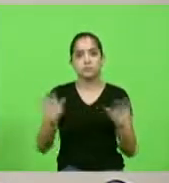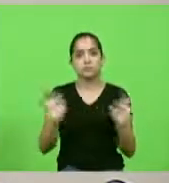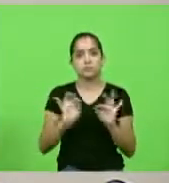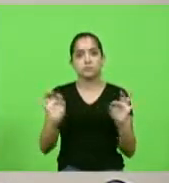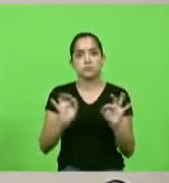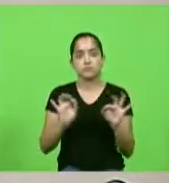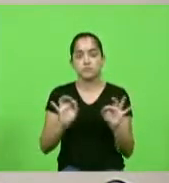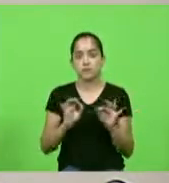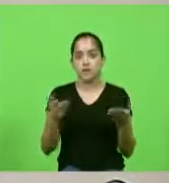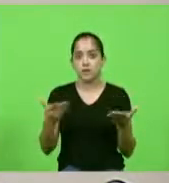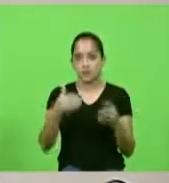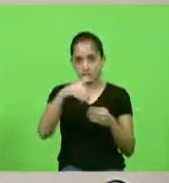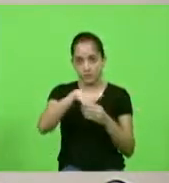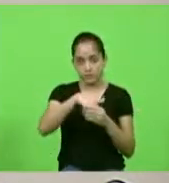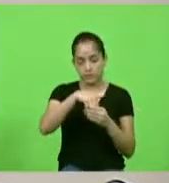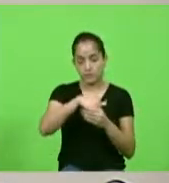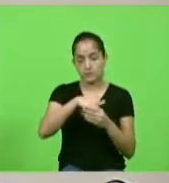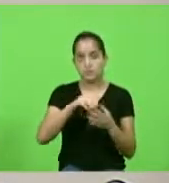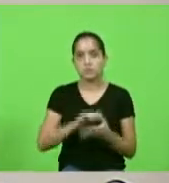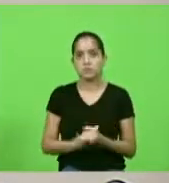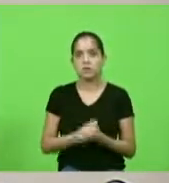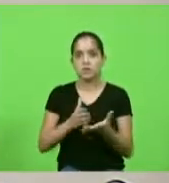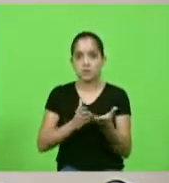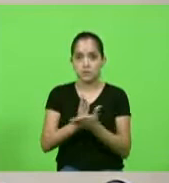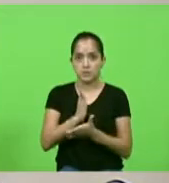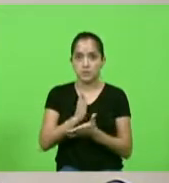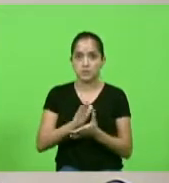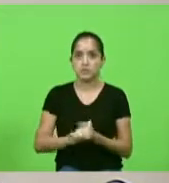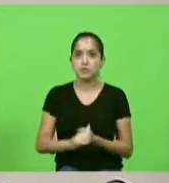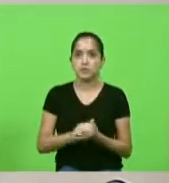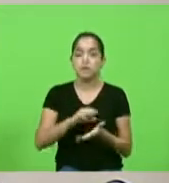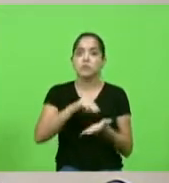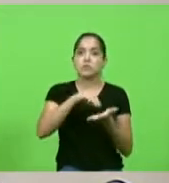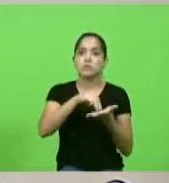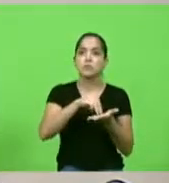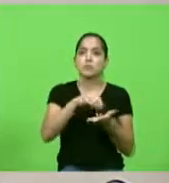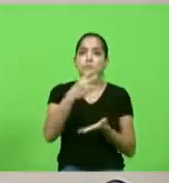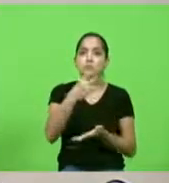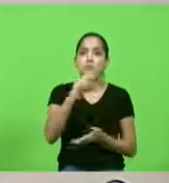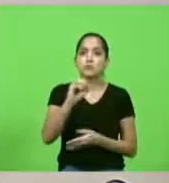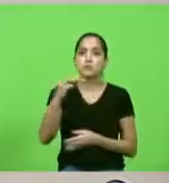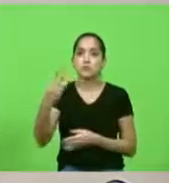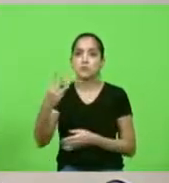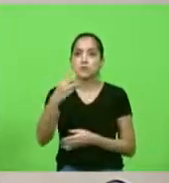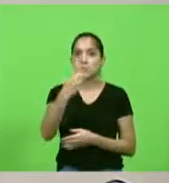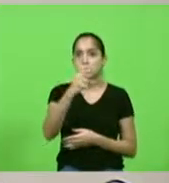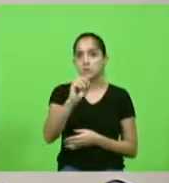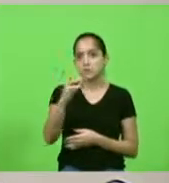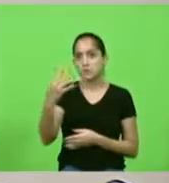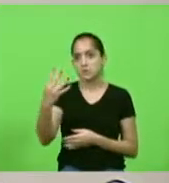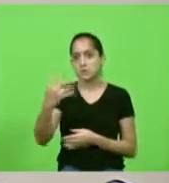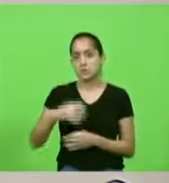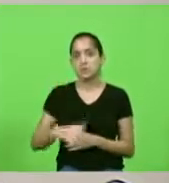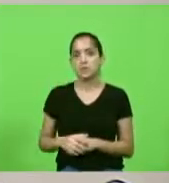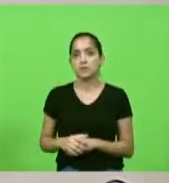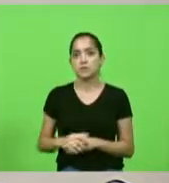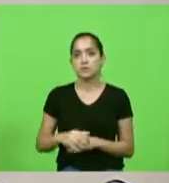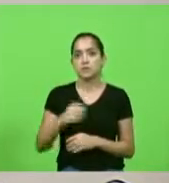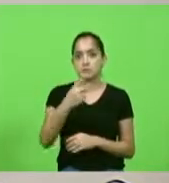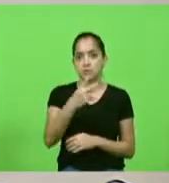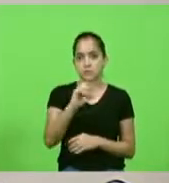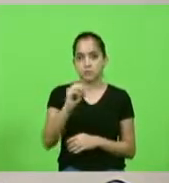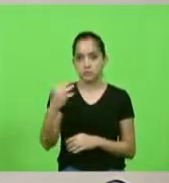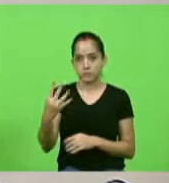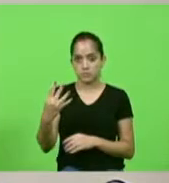queira discutir em votação aprovado moções número 203 a 204 e 204